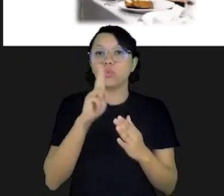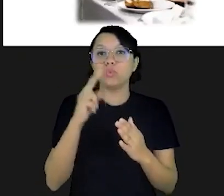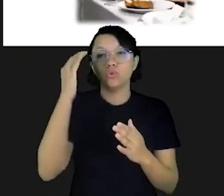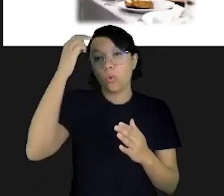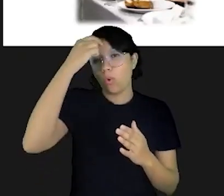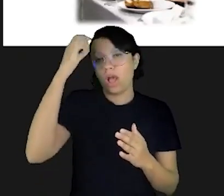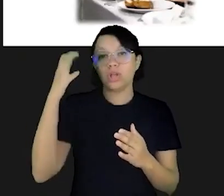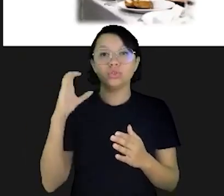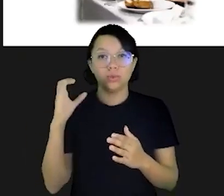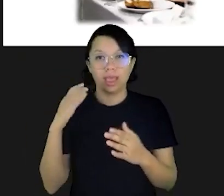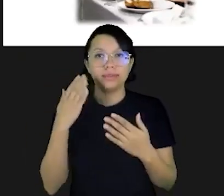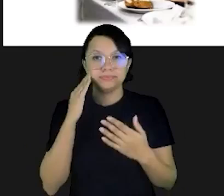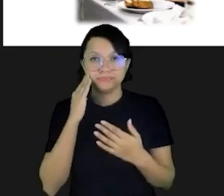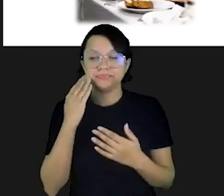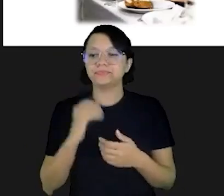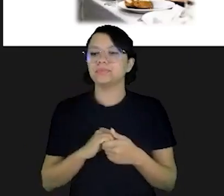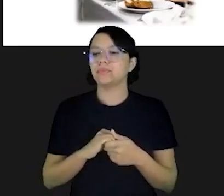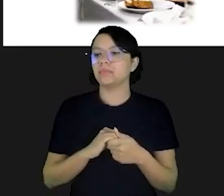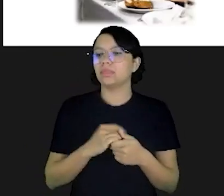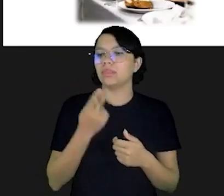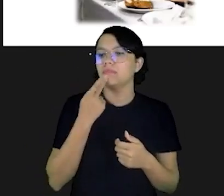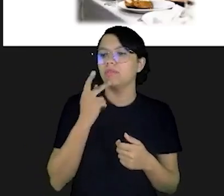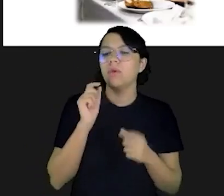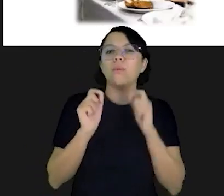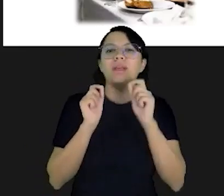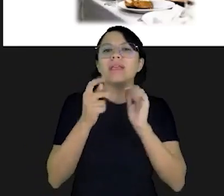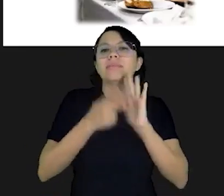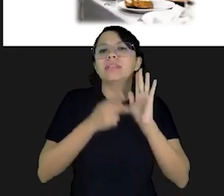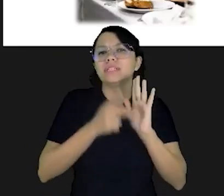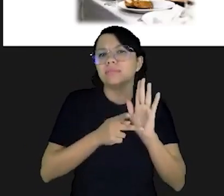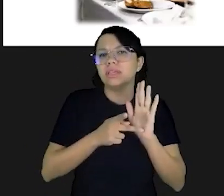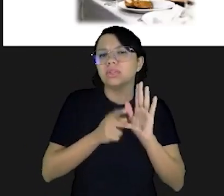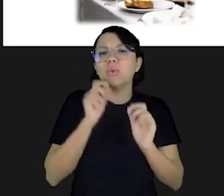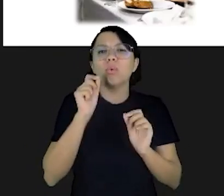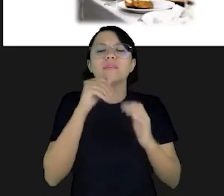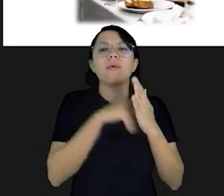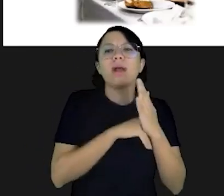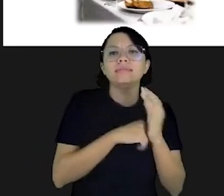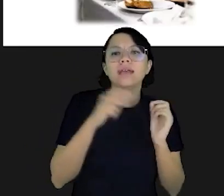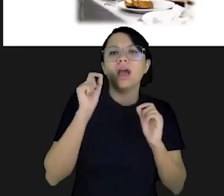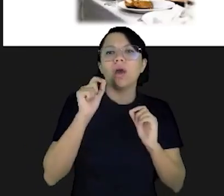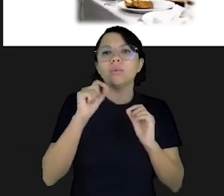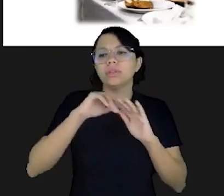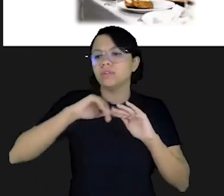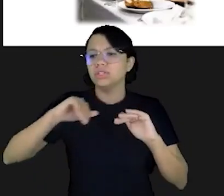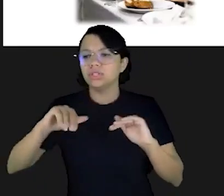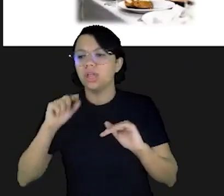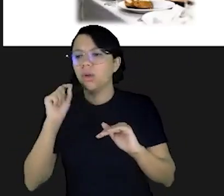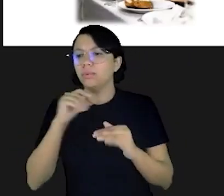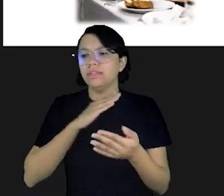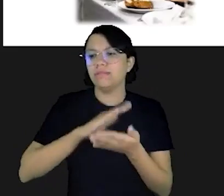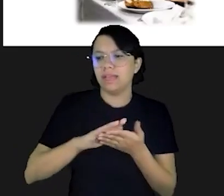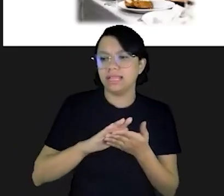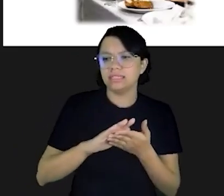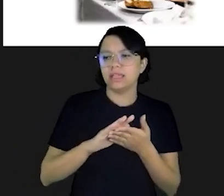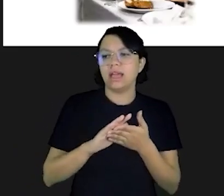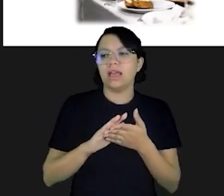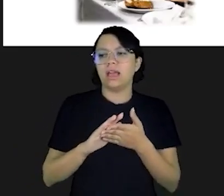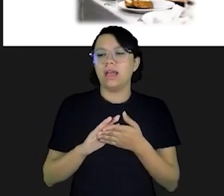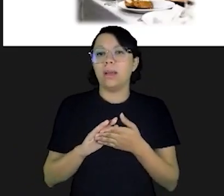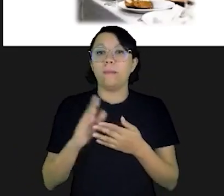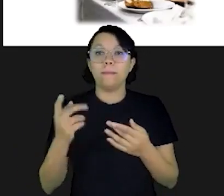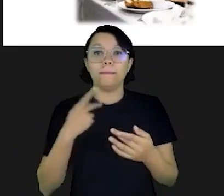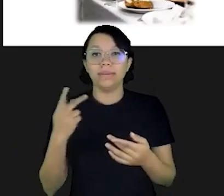consumido, do que vai ser guardado, do que vai ser poupado. Para que a gente possa ser capaz de decidir, a gente precisa levar em conta